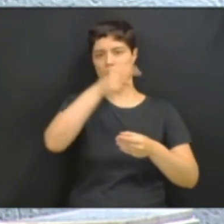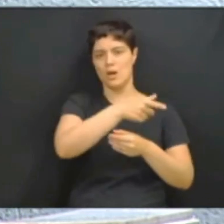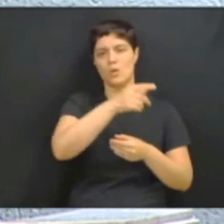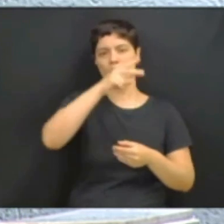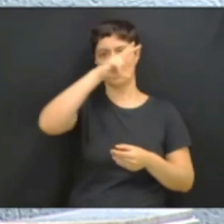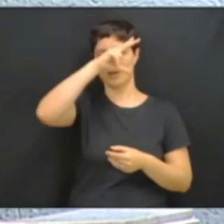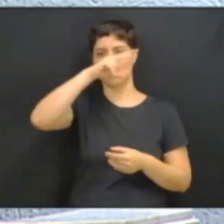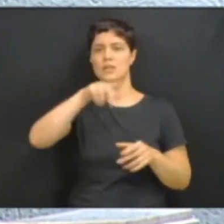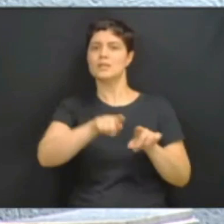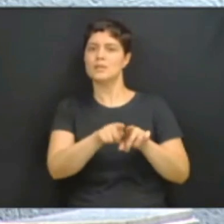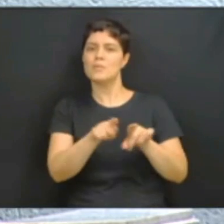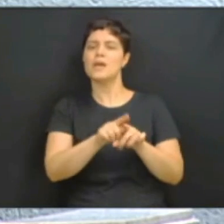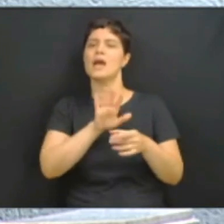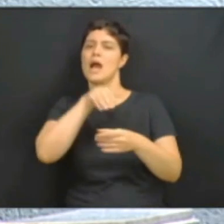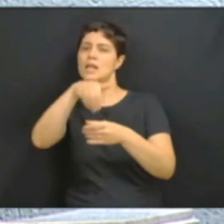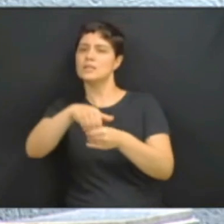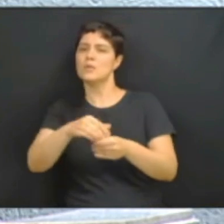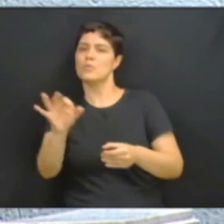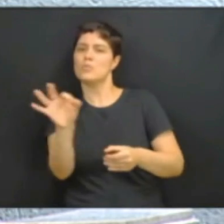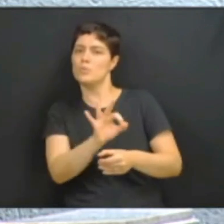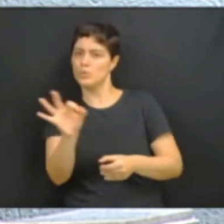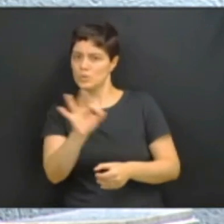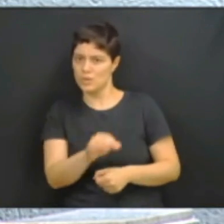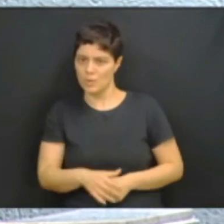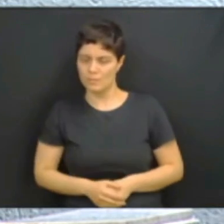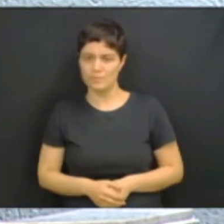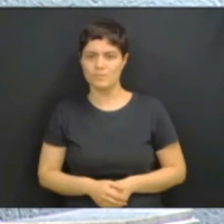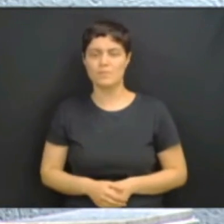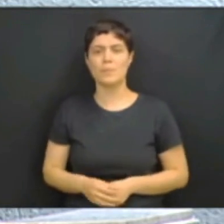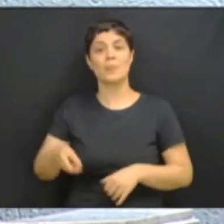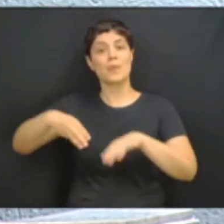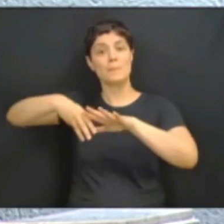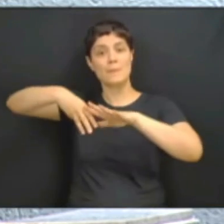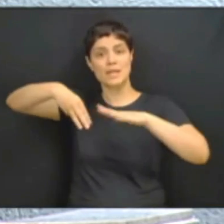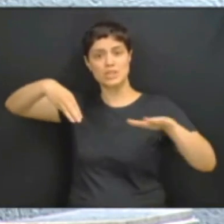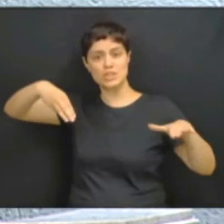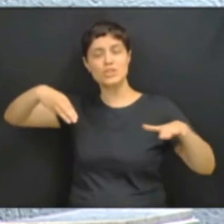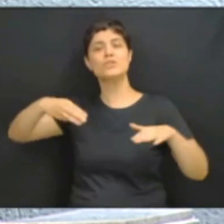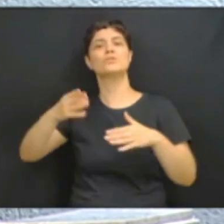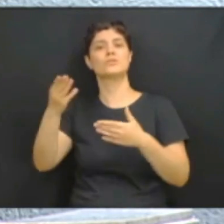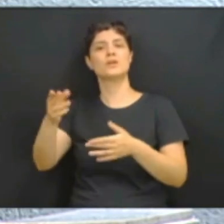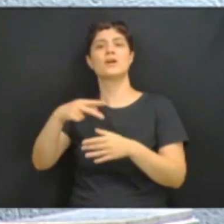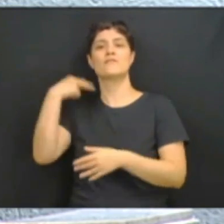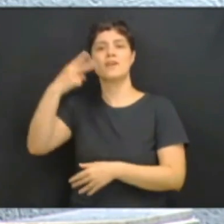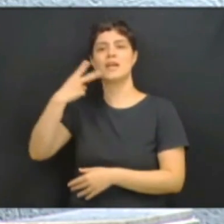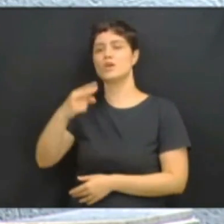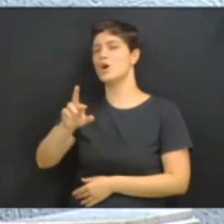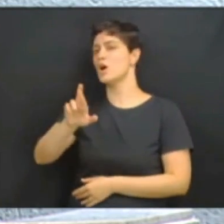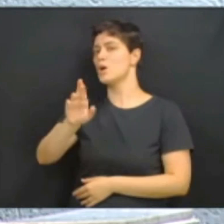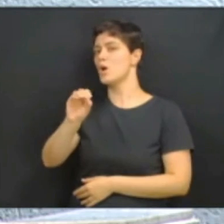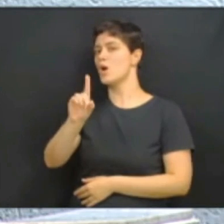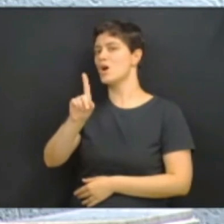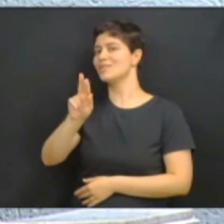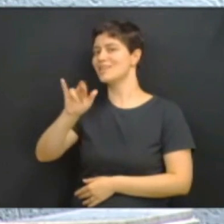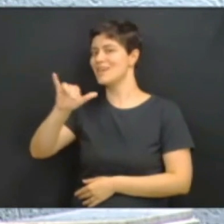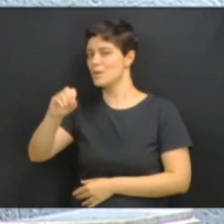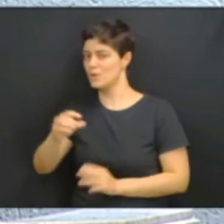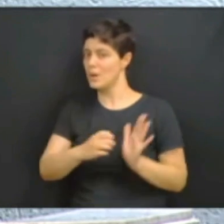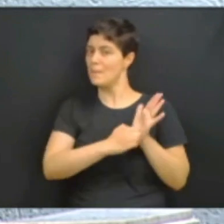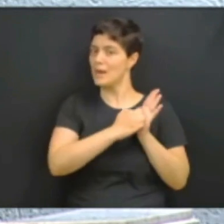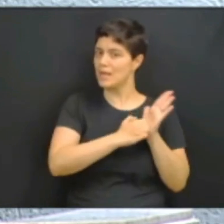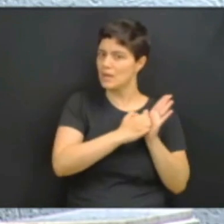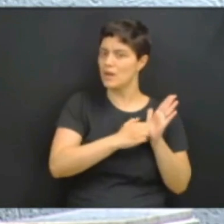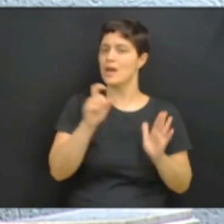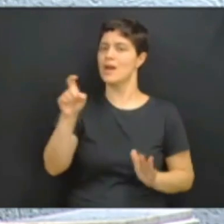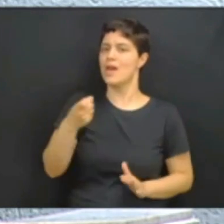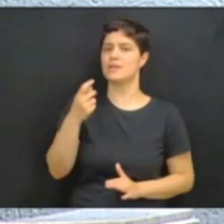eleição proporcional. Matinhos, o vereador Rodrigo comandará a legenda. Em Paranaguá, o ex-vereador Edu.